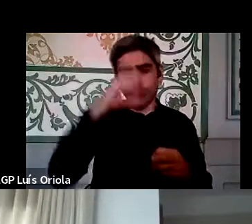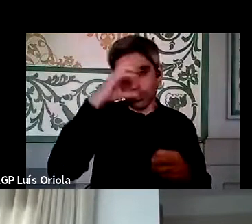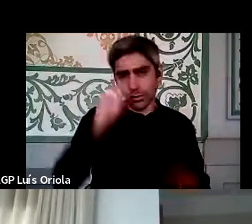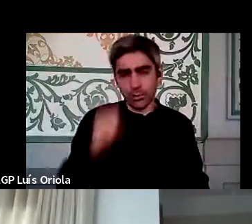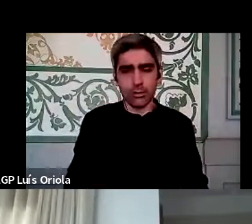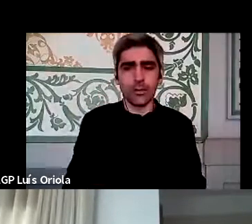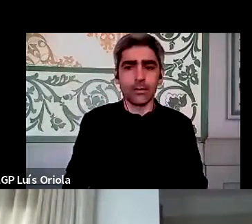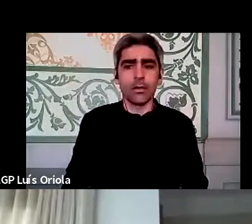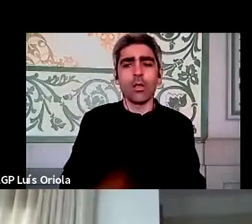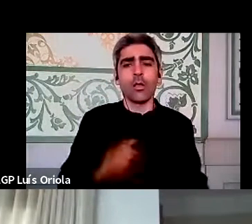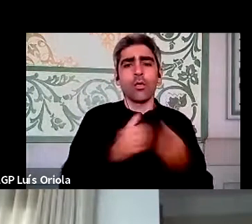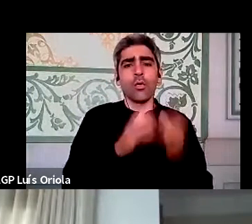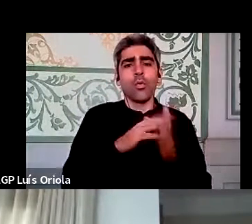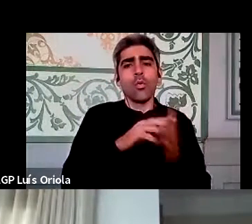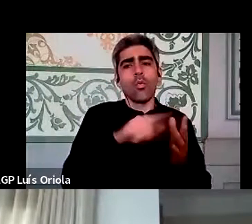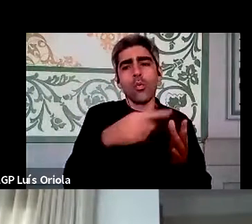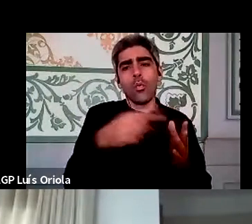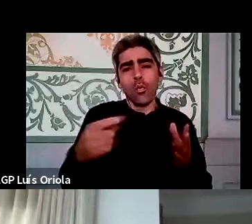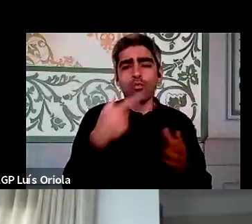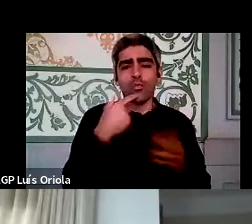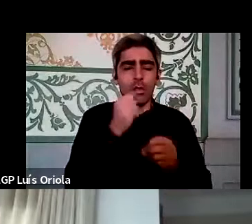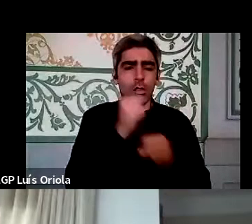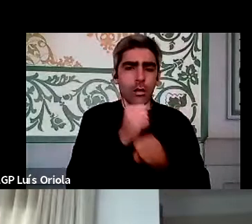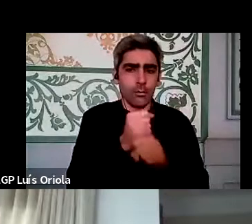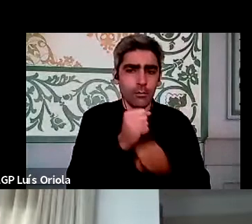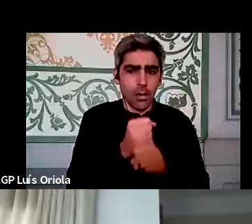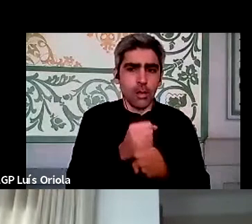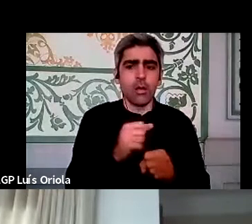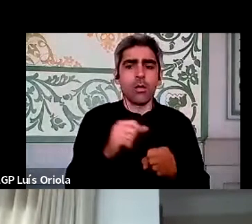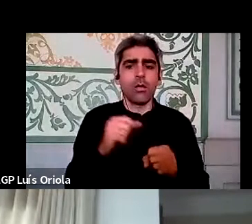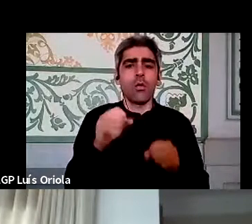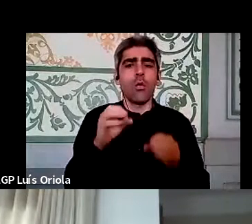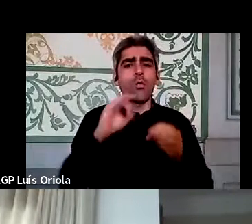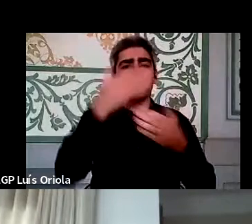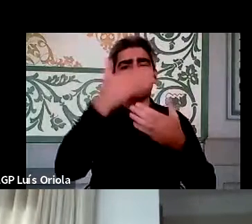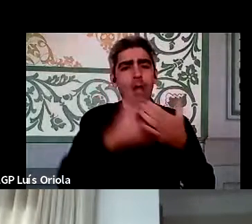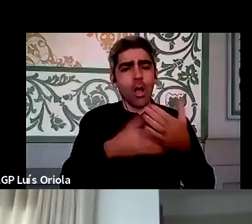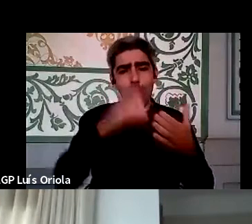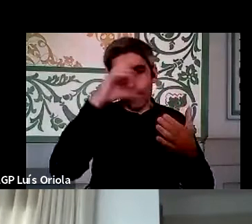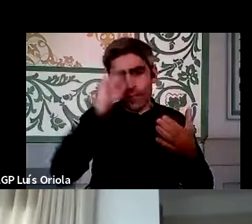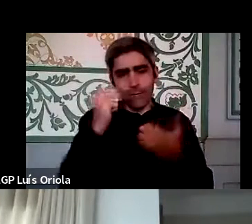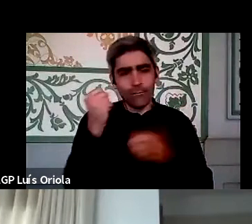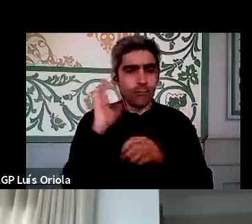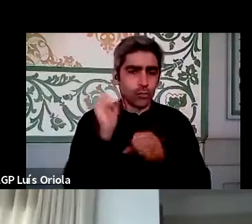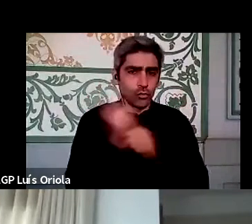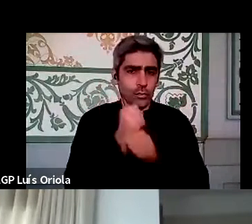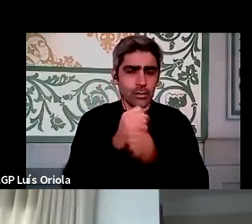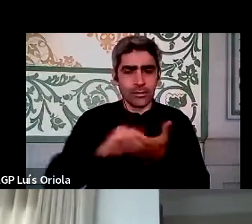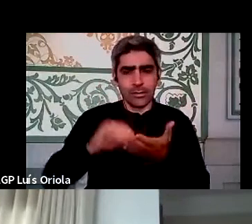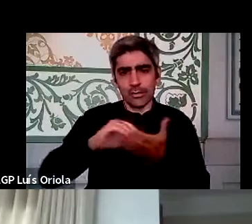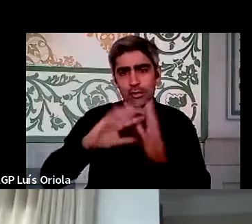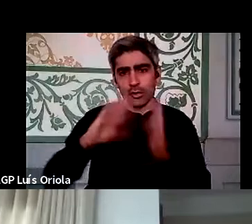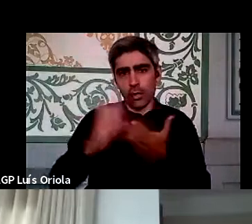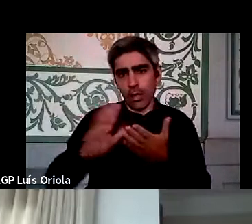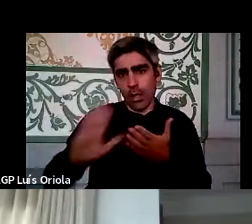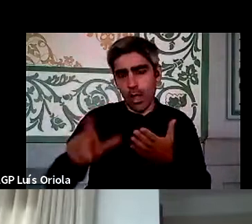todas as outras que fazem muito trabalho, o portal do governo funciona com funcionários da Secretaria-Geral e portanto tem que estar onde